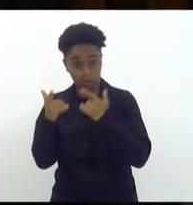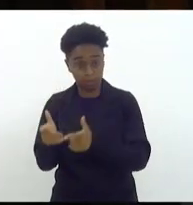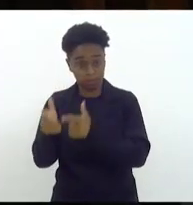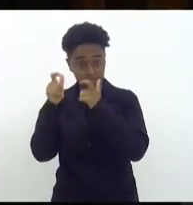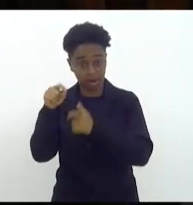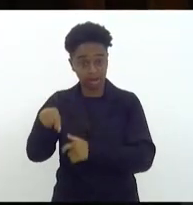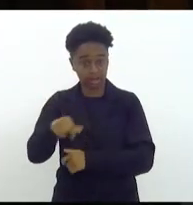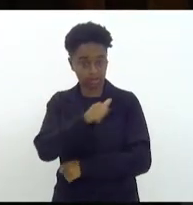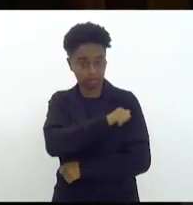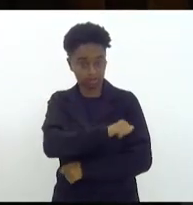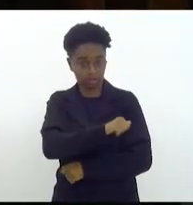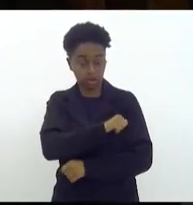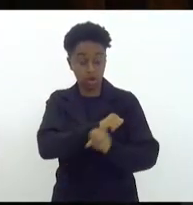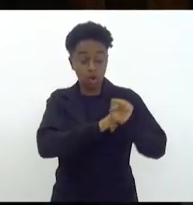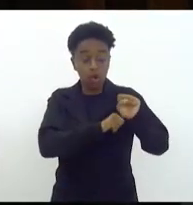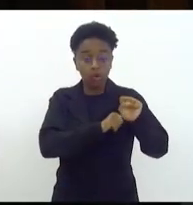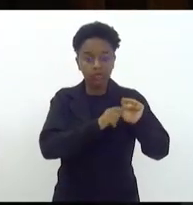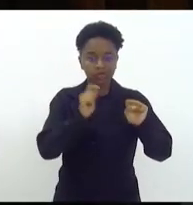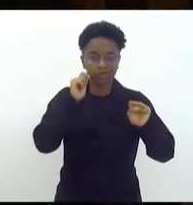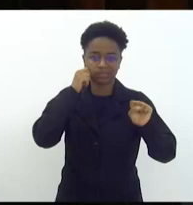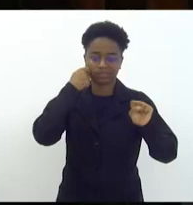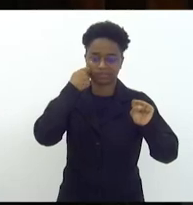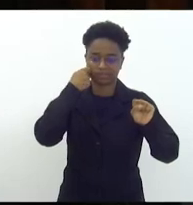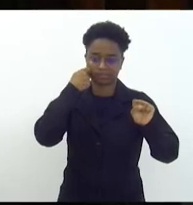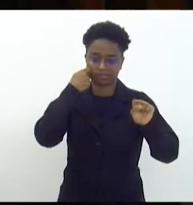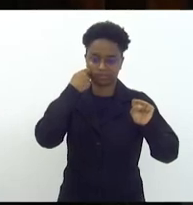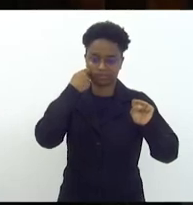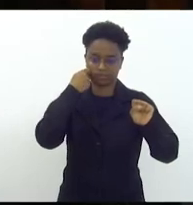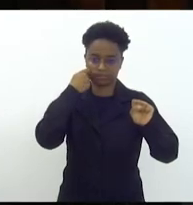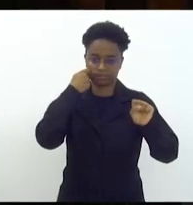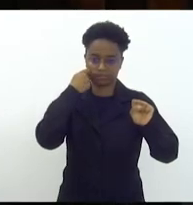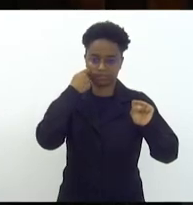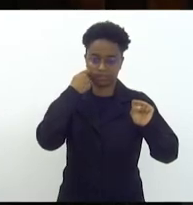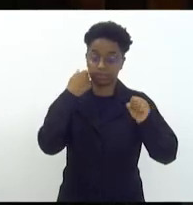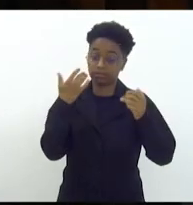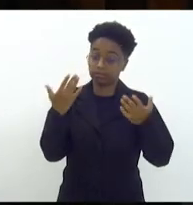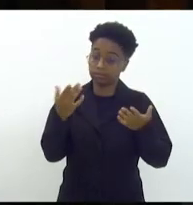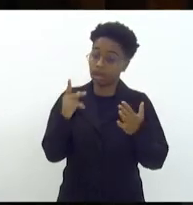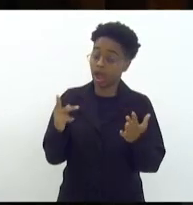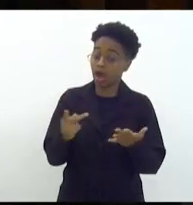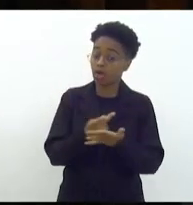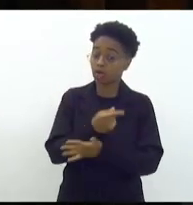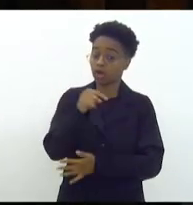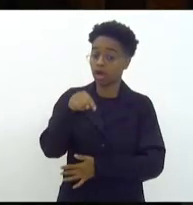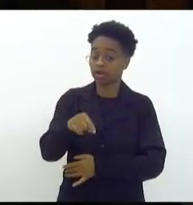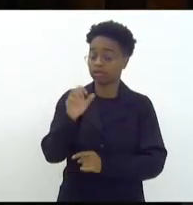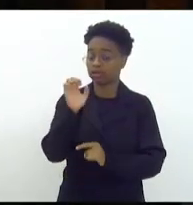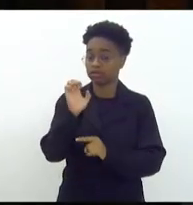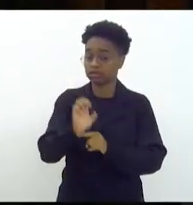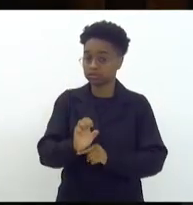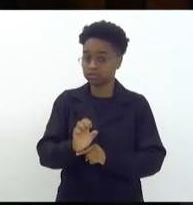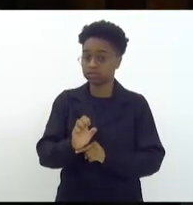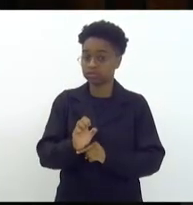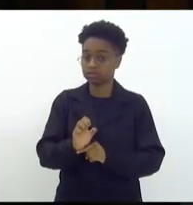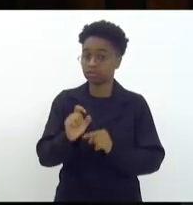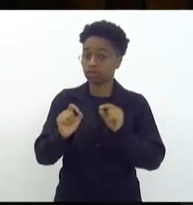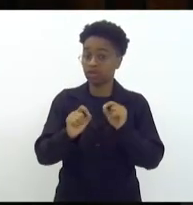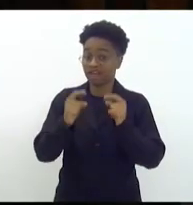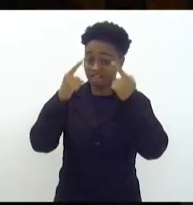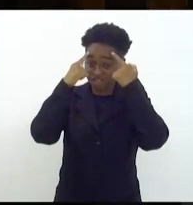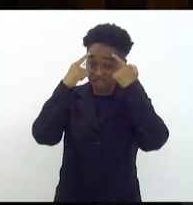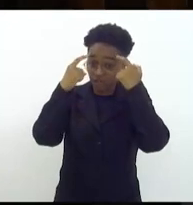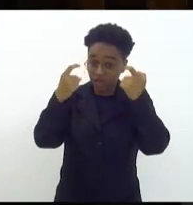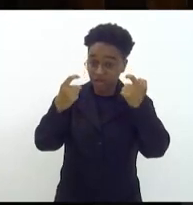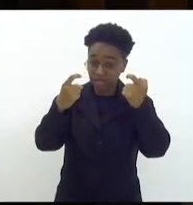8 são pessoas negras o que está acontecendo no nosso estado é que a violência ela é cada